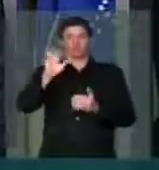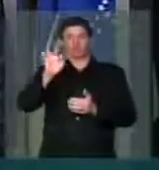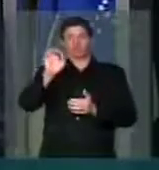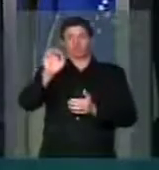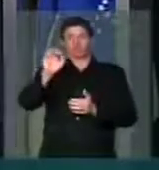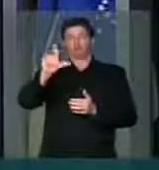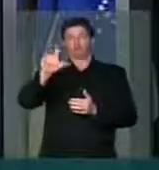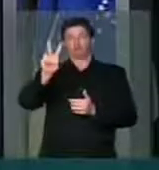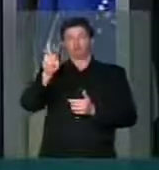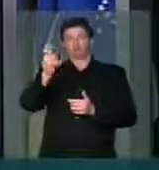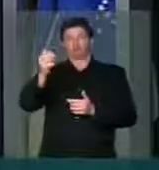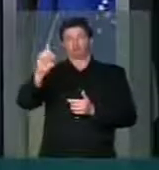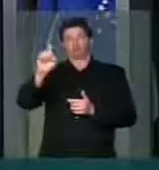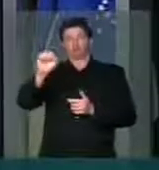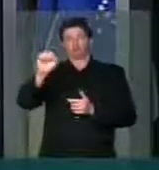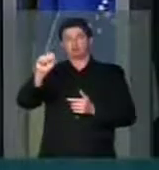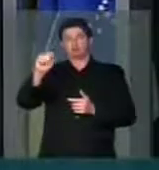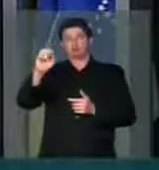Folha de São Paulo.